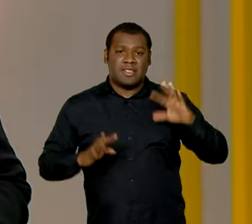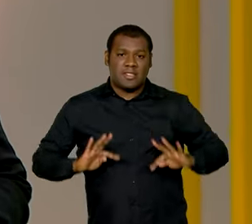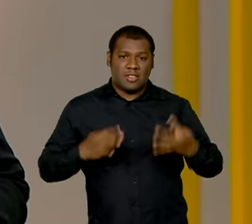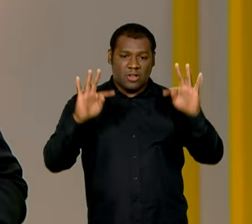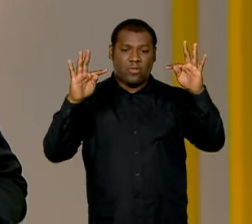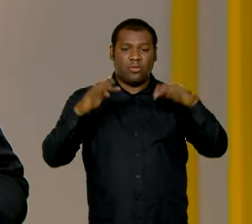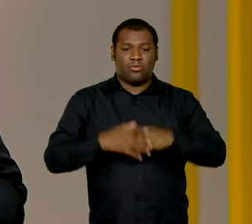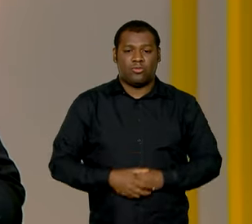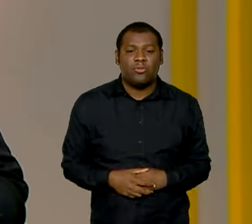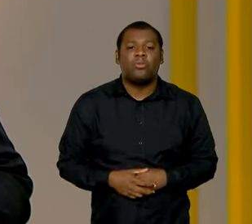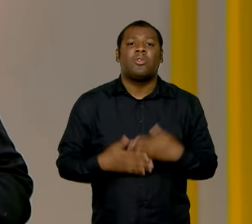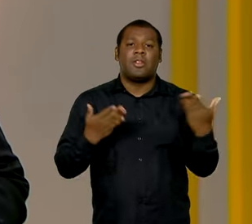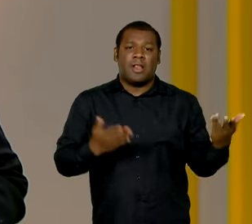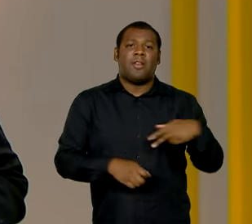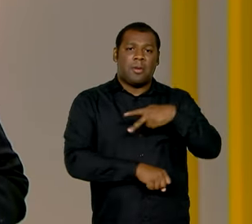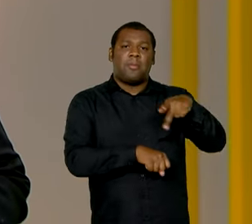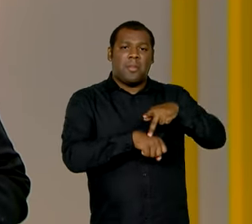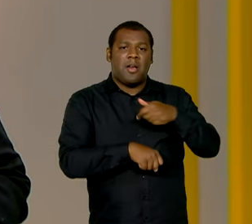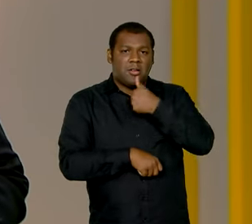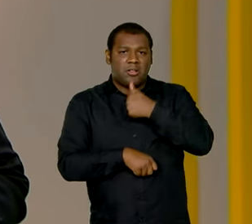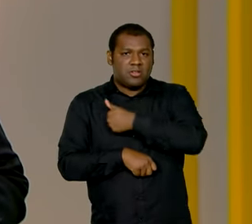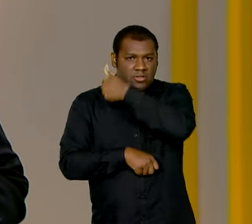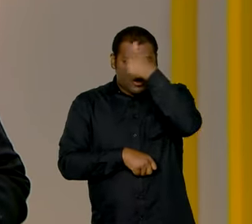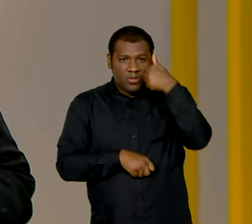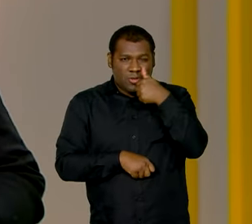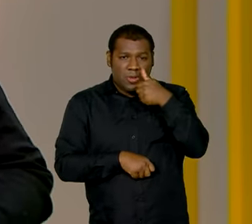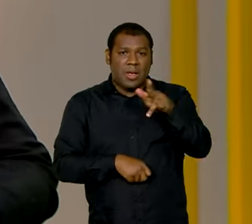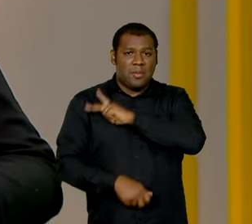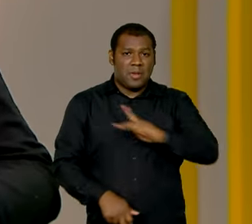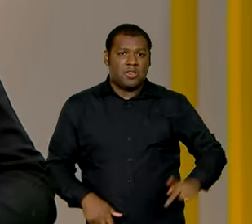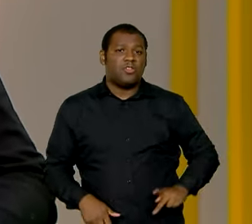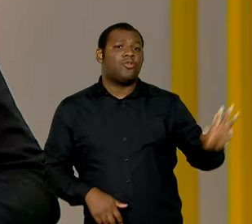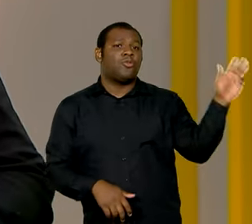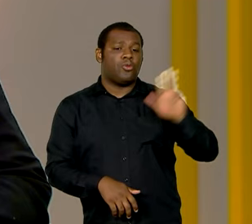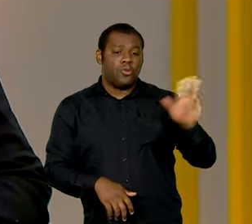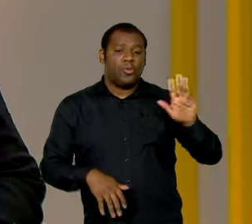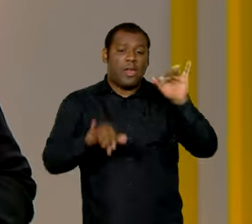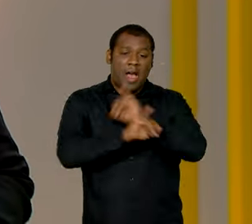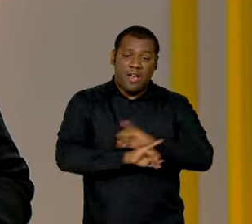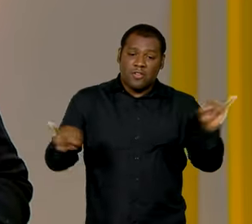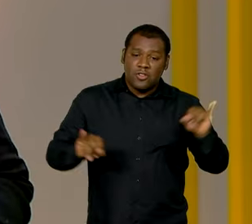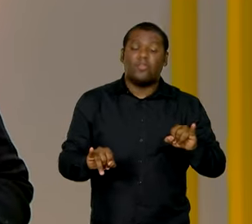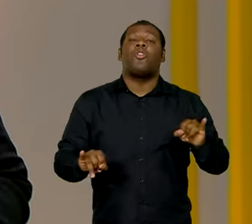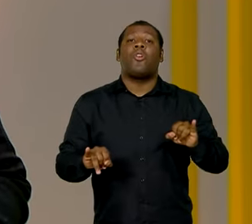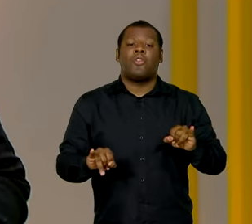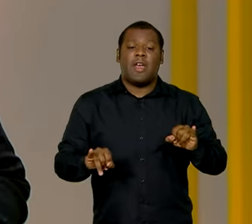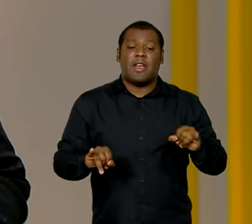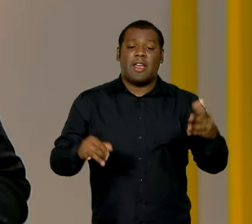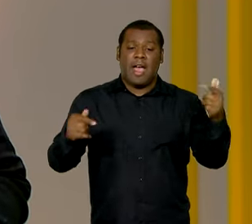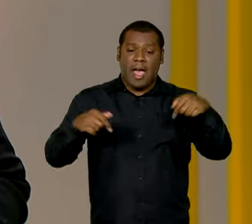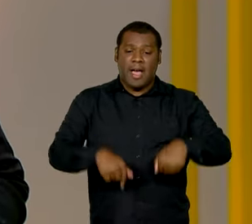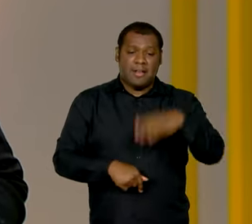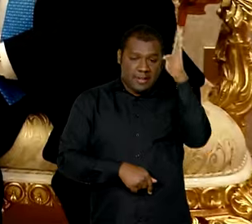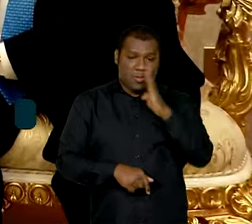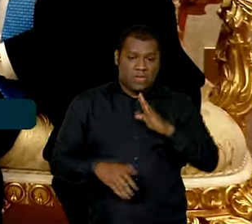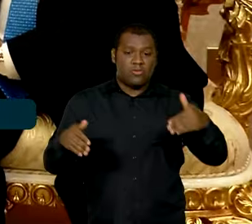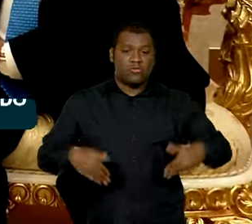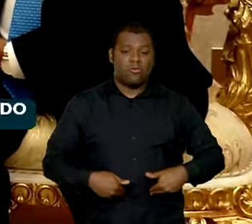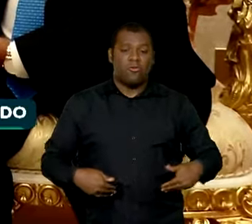E já em solo etíope, o presidente Lula defendeu que vai acabar de novo com a fome no Brasil.